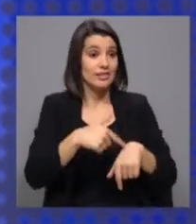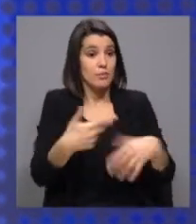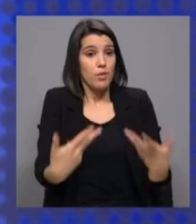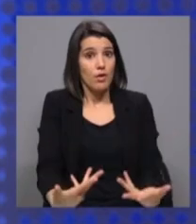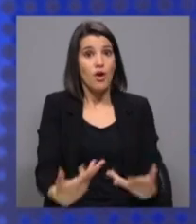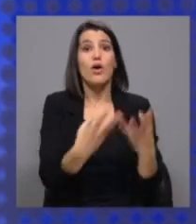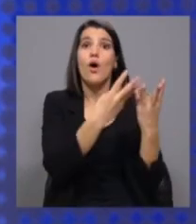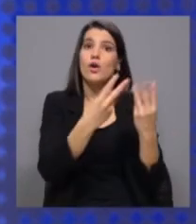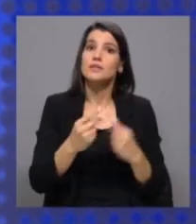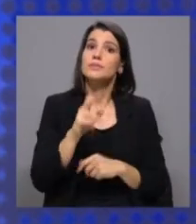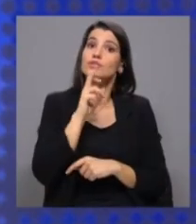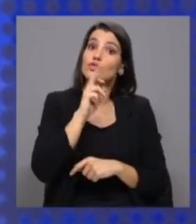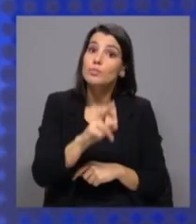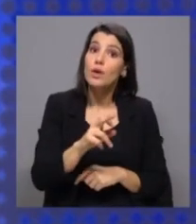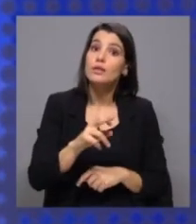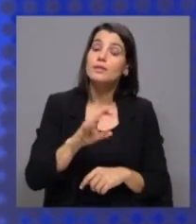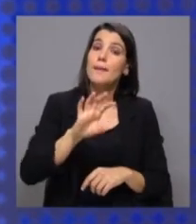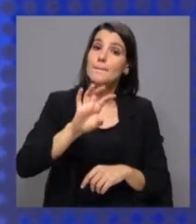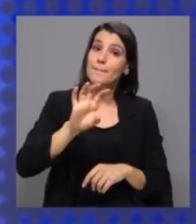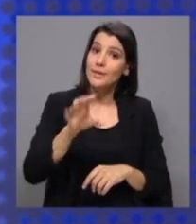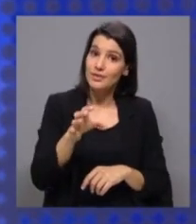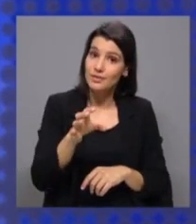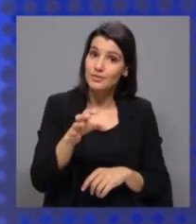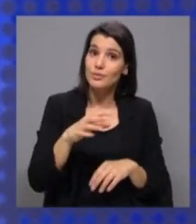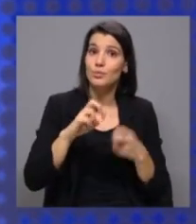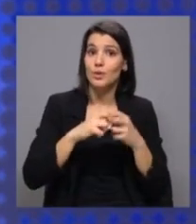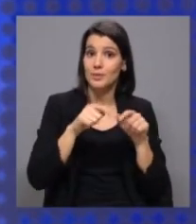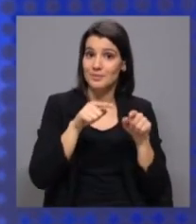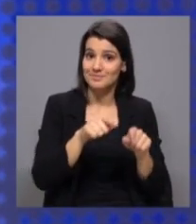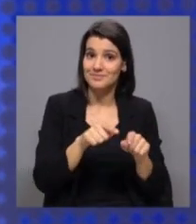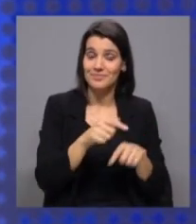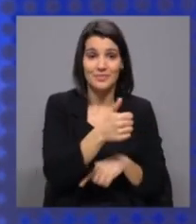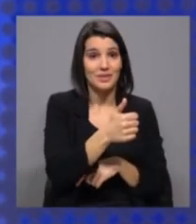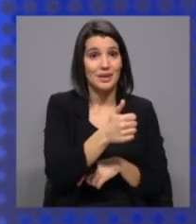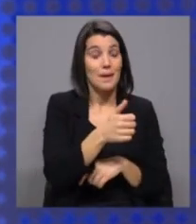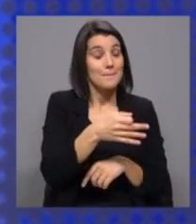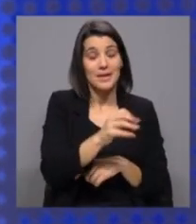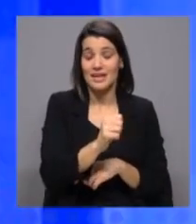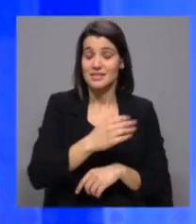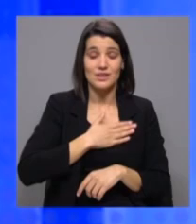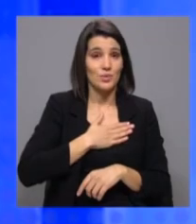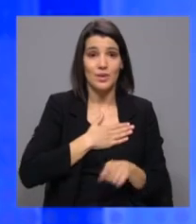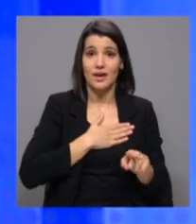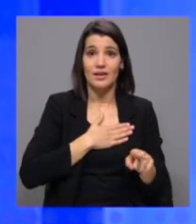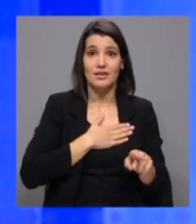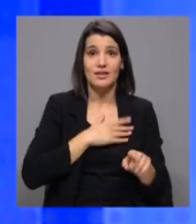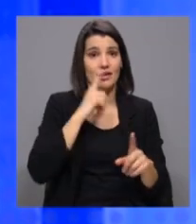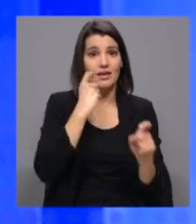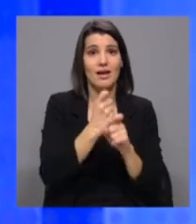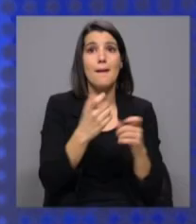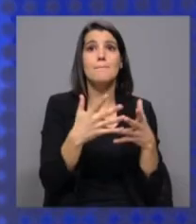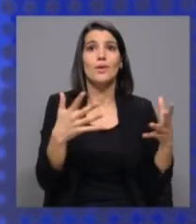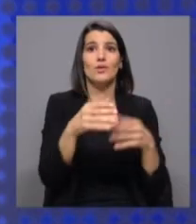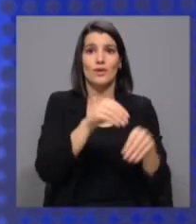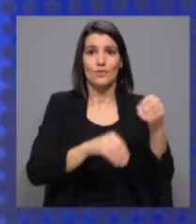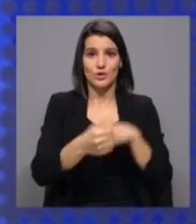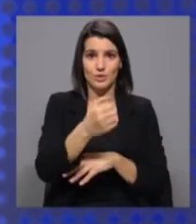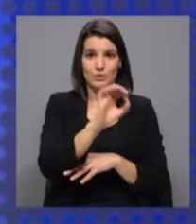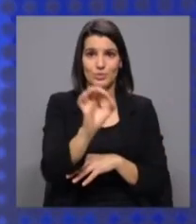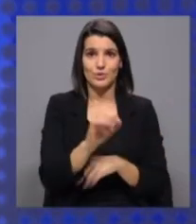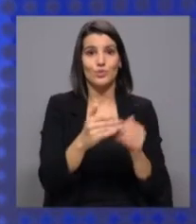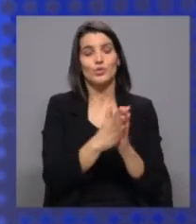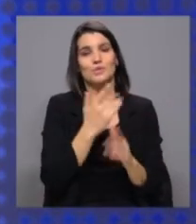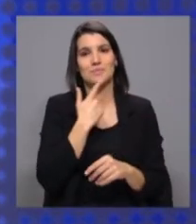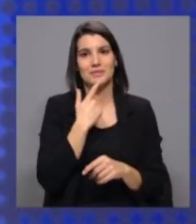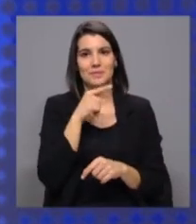respondesse ao país. Acontece que foi isso que o Partido Socialista não quis. Fez uma exigência de maioria absoluta e já toda a gente percebeu que foi